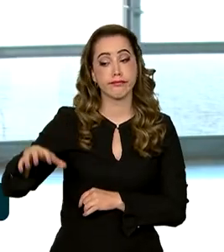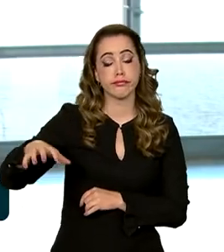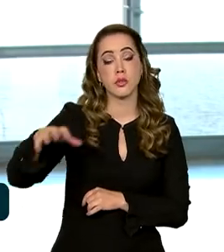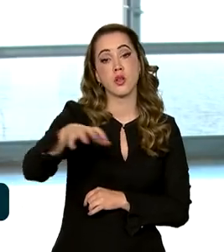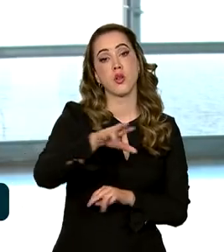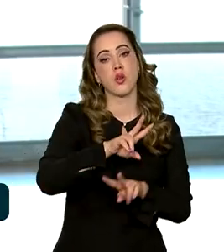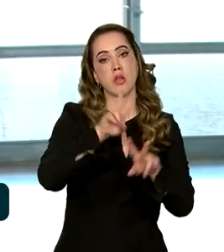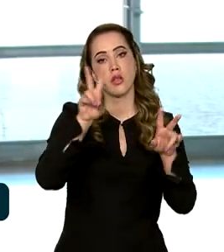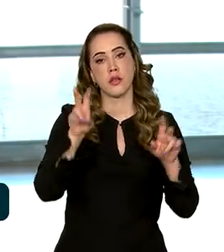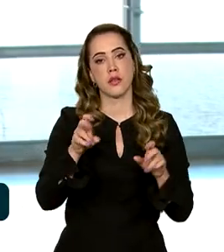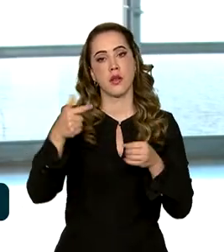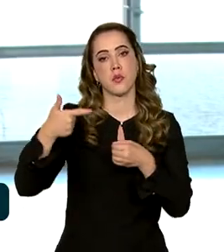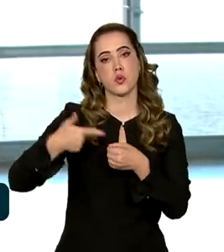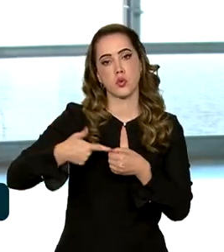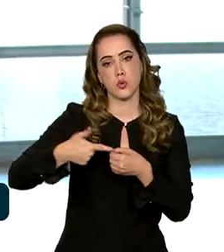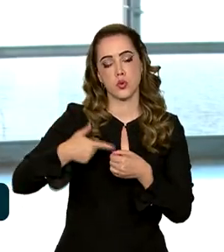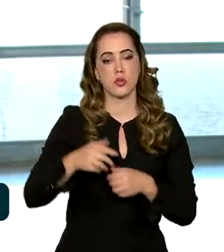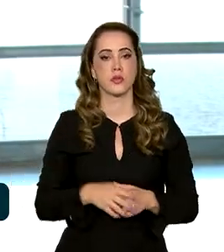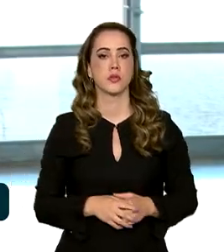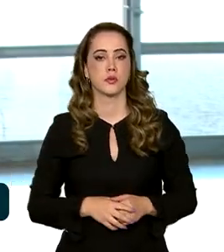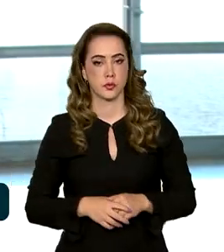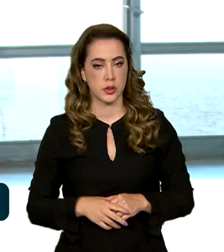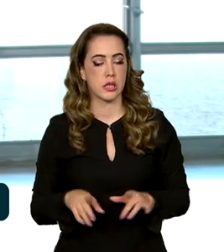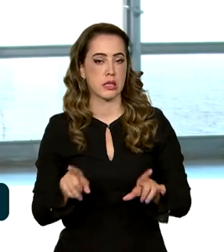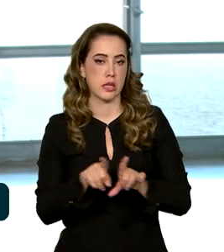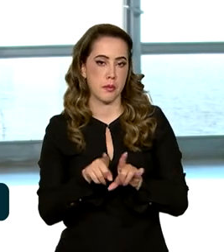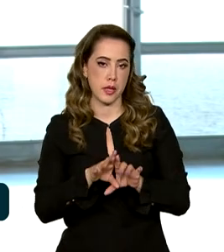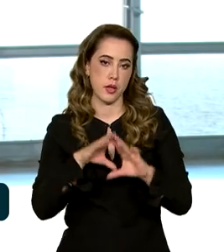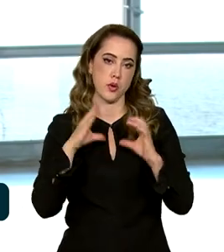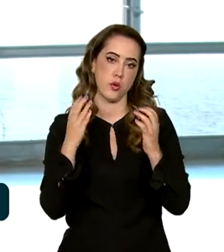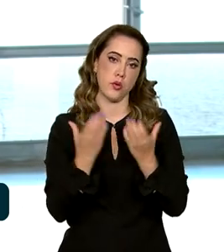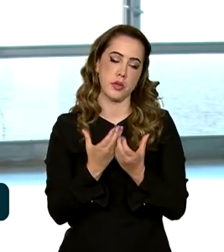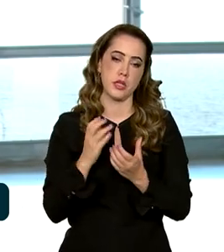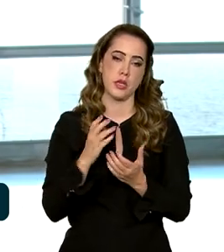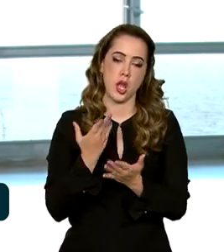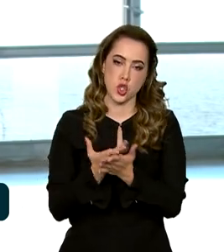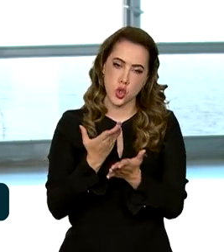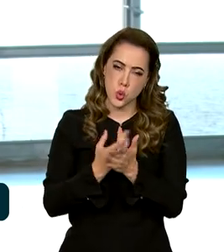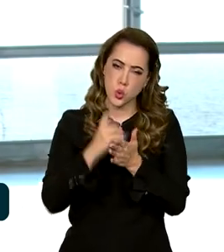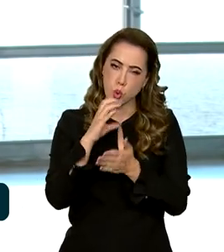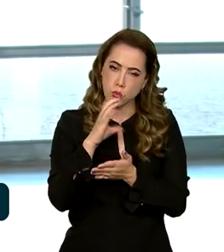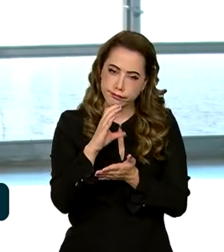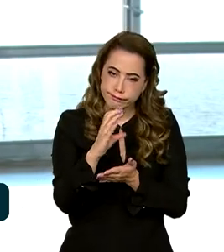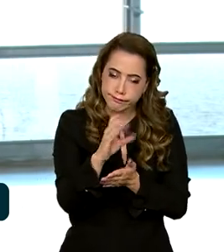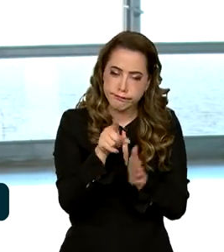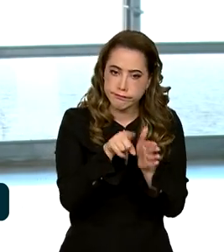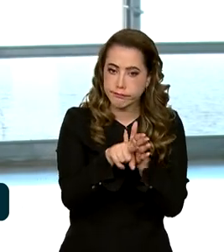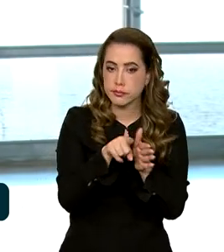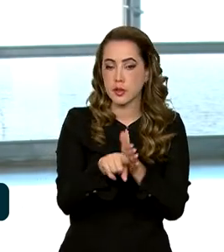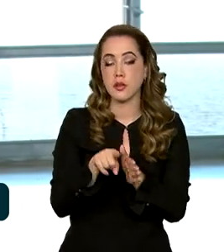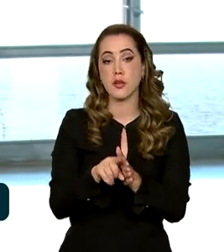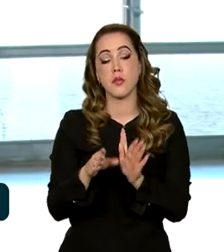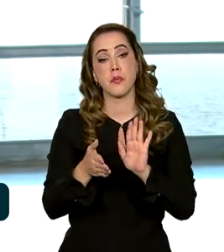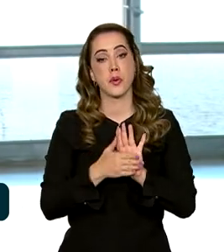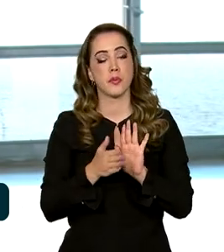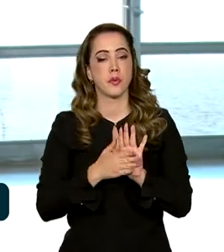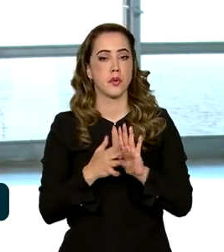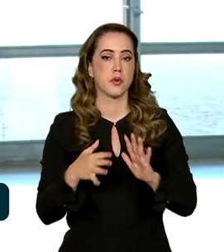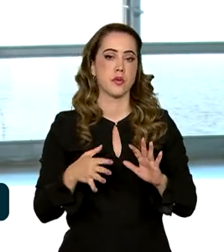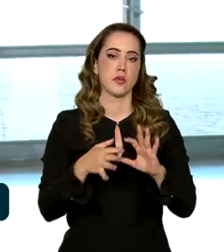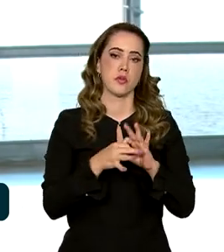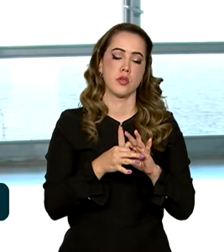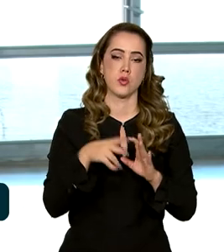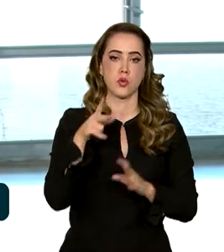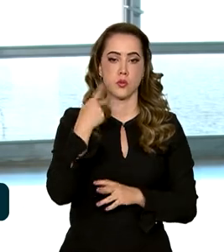relacionados ao mercado de combustíveis e comunidade científica. O texto propõe a integração de políticas